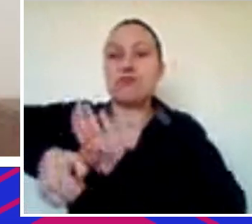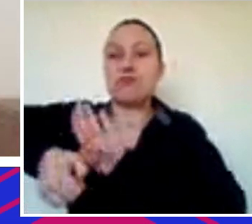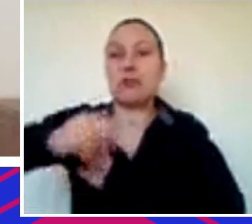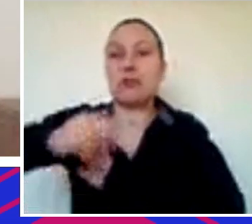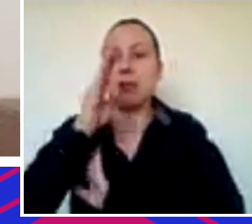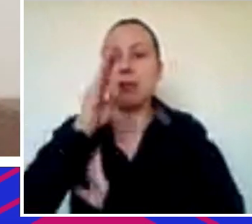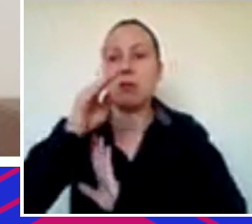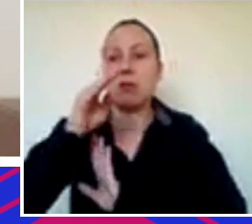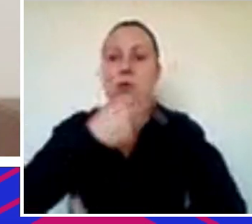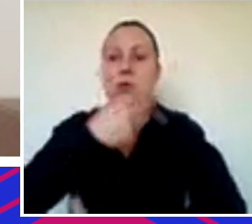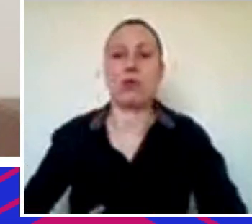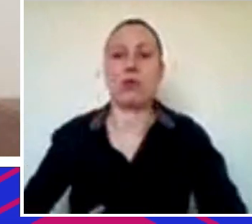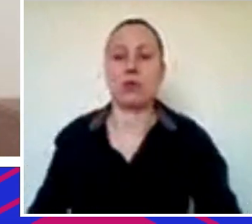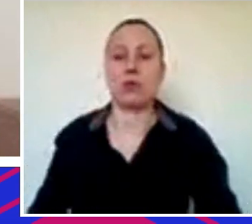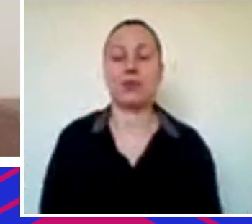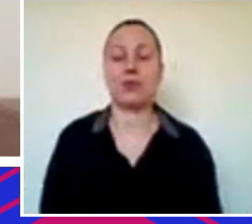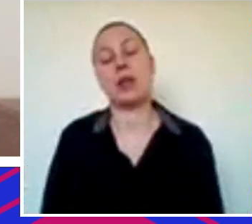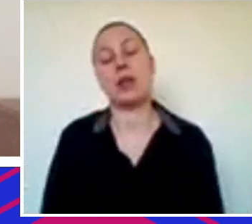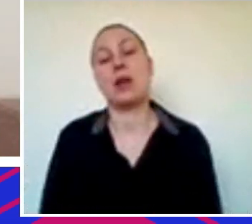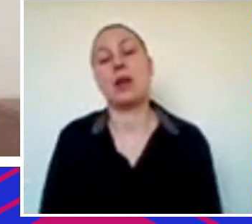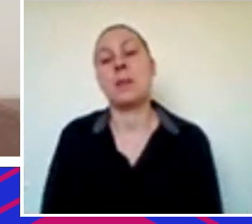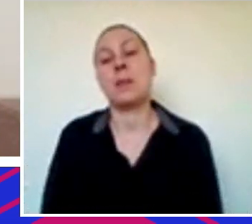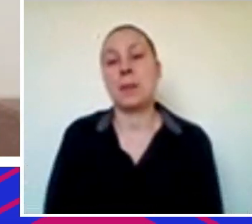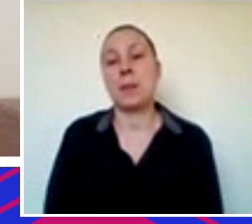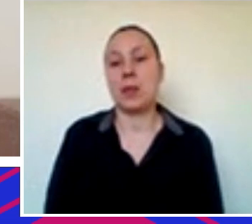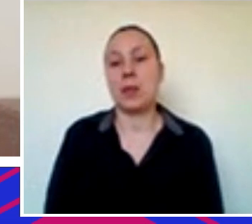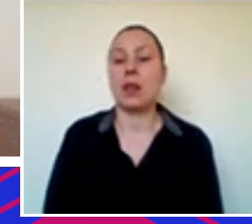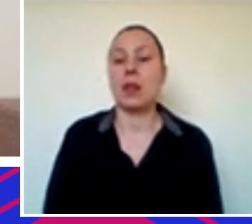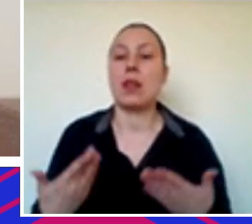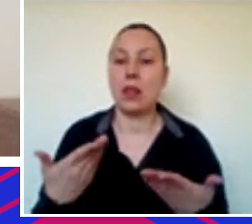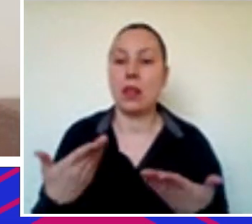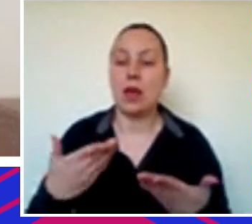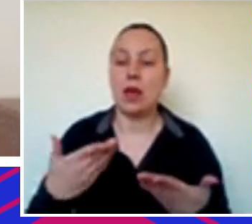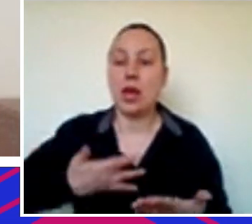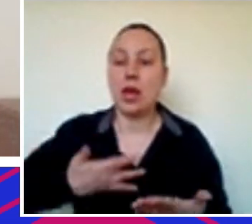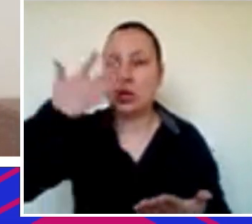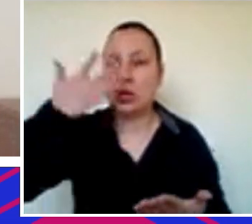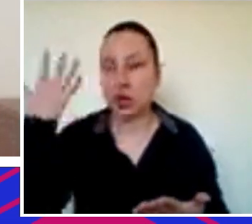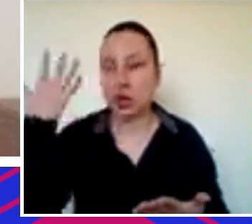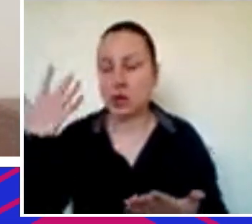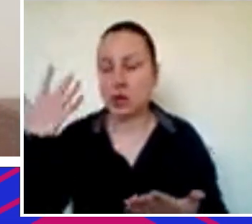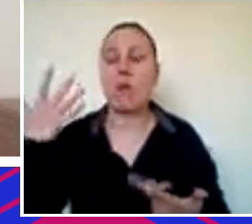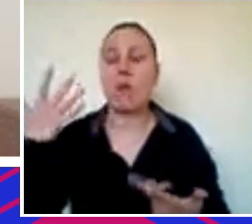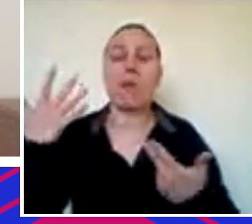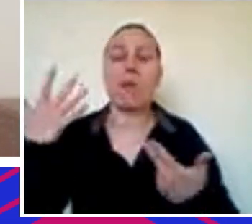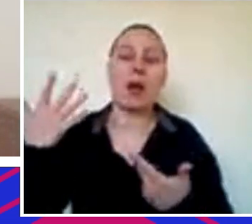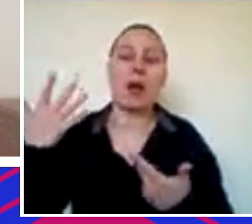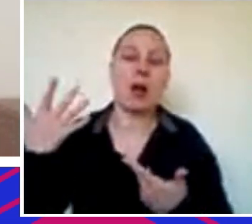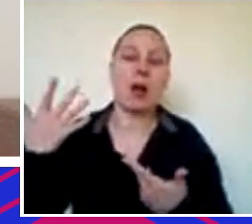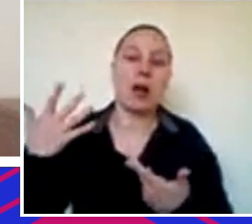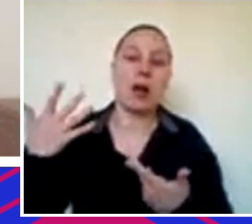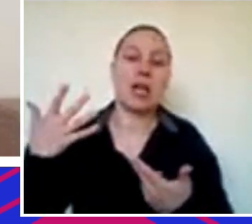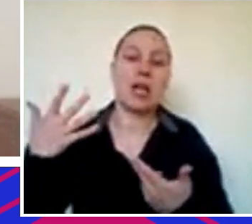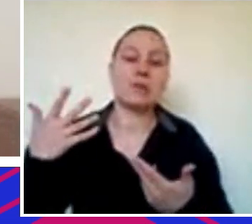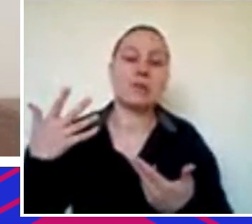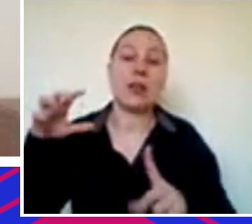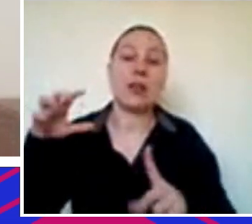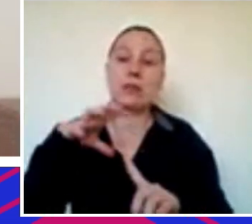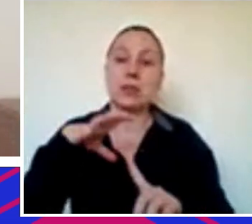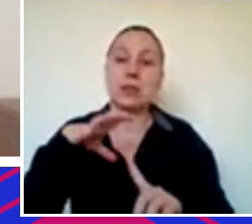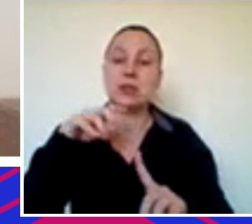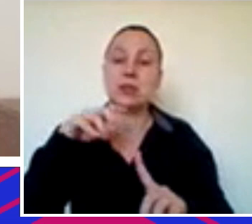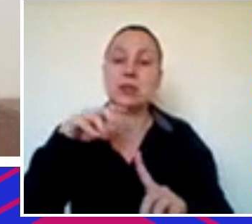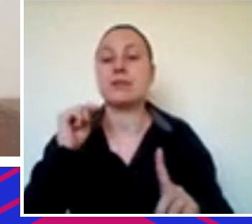impacto que essa aceleração vai trazer para o mundo de tecnologia, para o ecossistema de